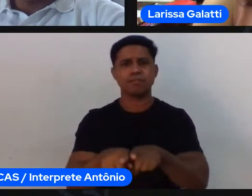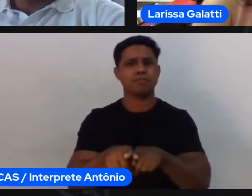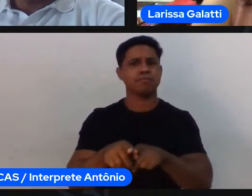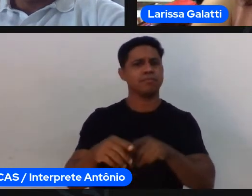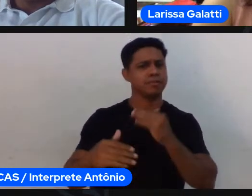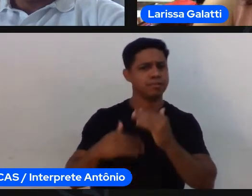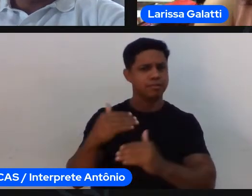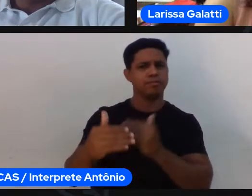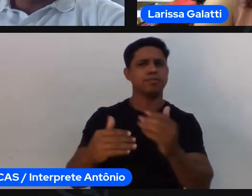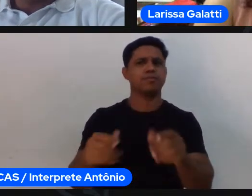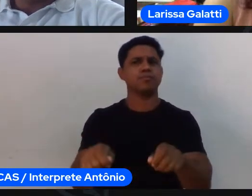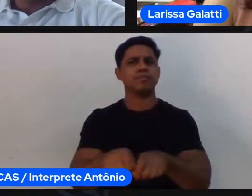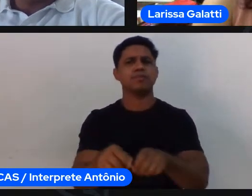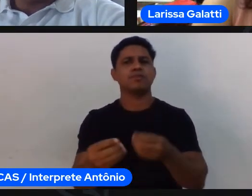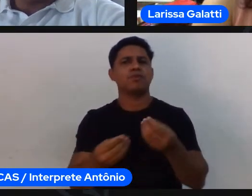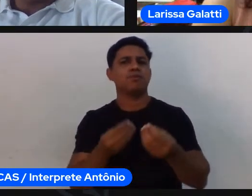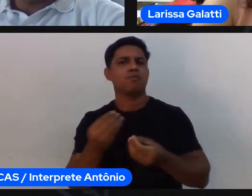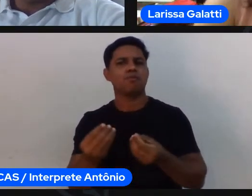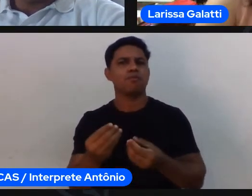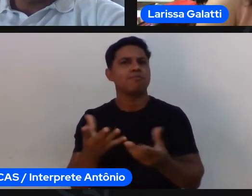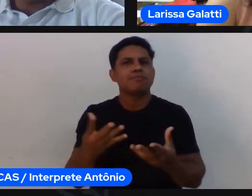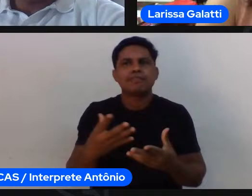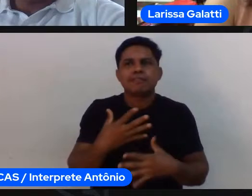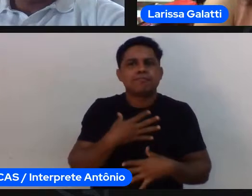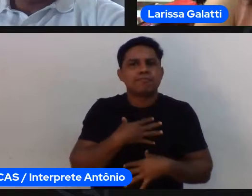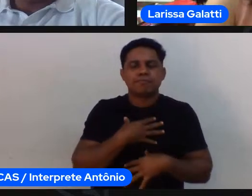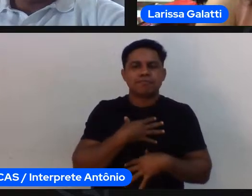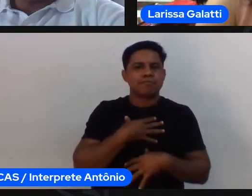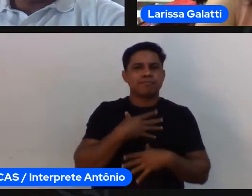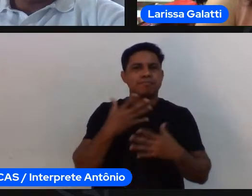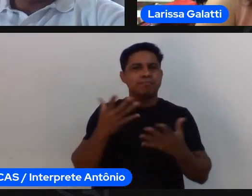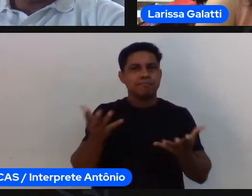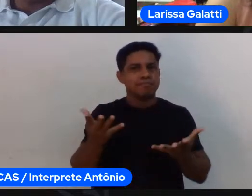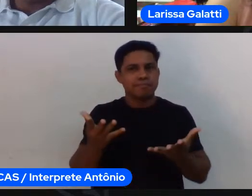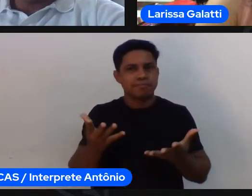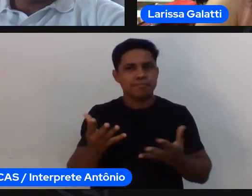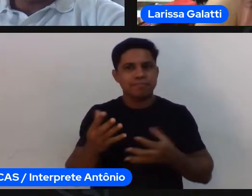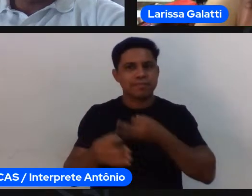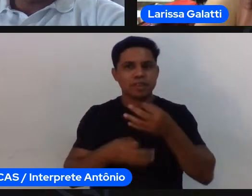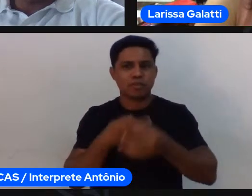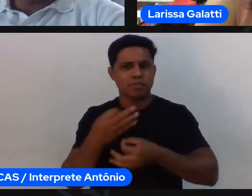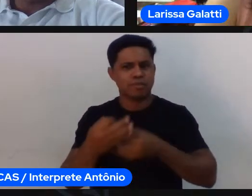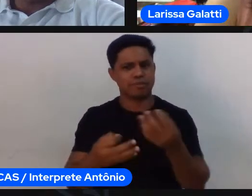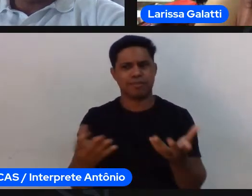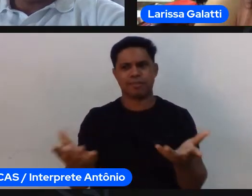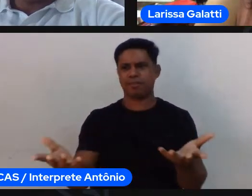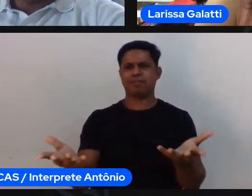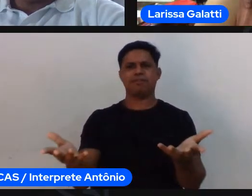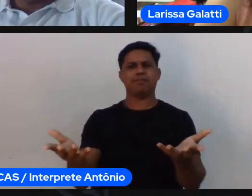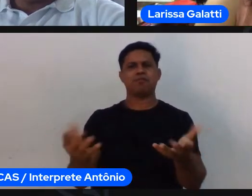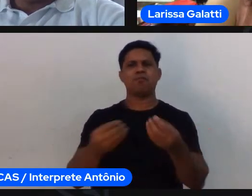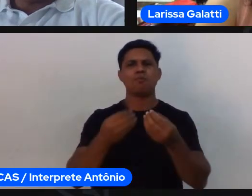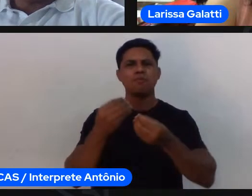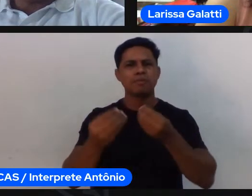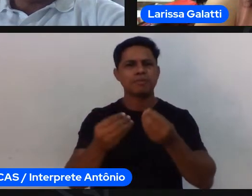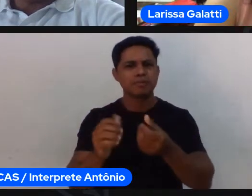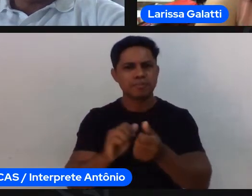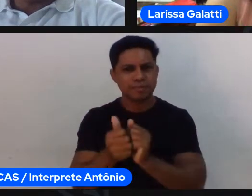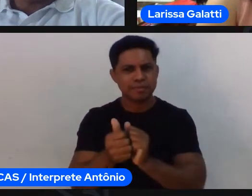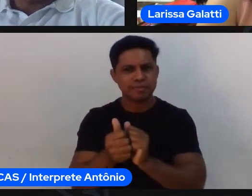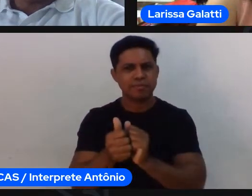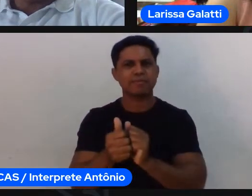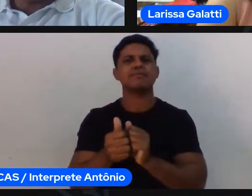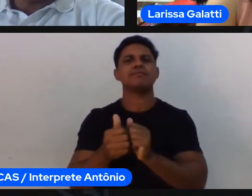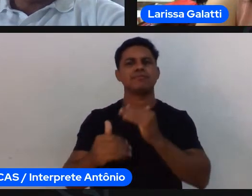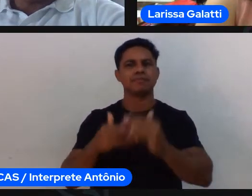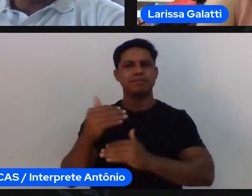né eu jogo eu sou de Cosmópolis uma cidade ali no interior paulista vou jogar no meu clube perco o jogo não tem ninguém assistindo só tem eu e meu adversário e